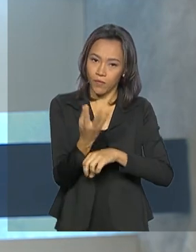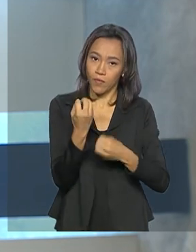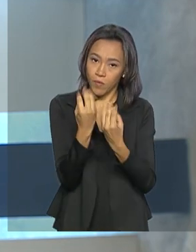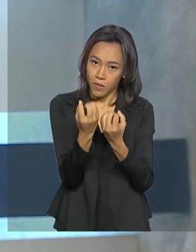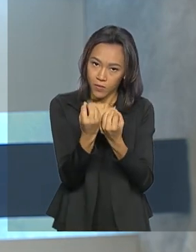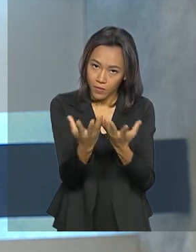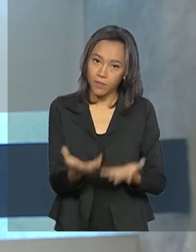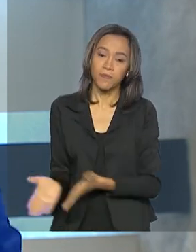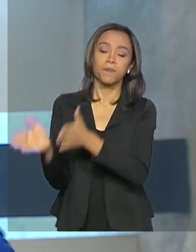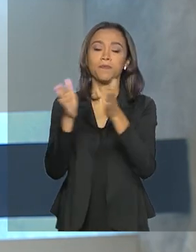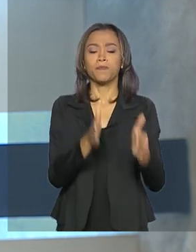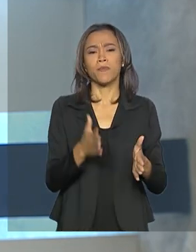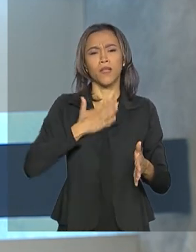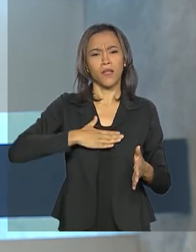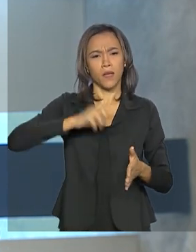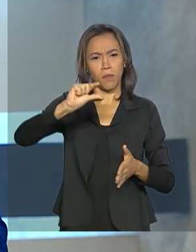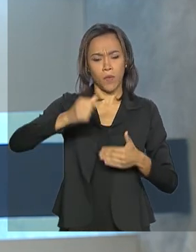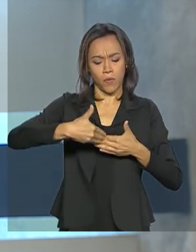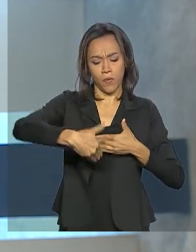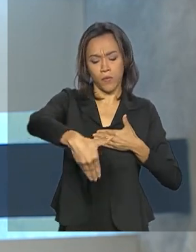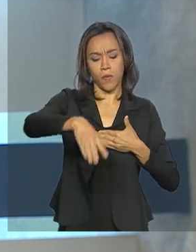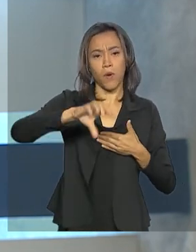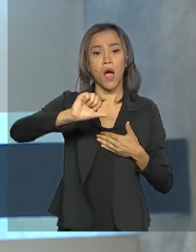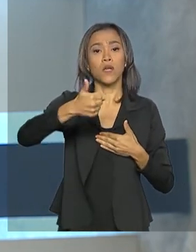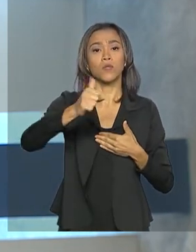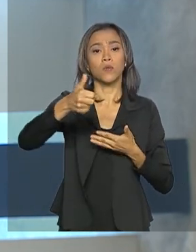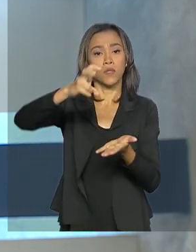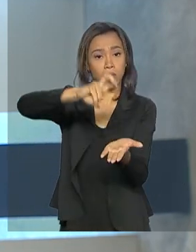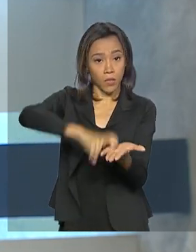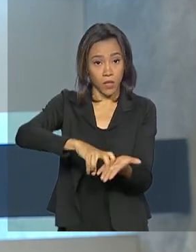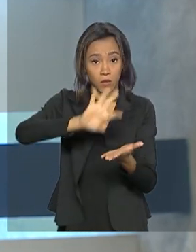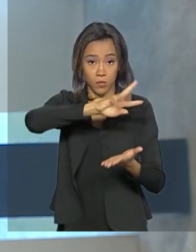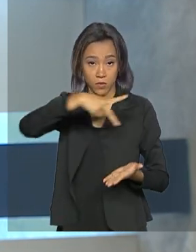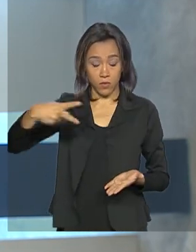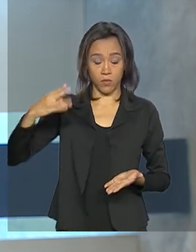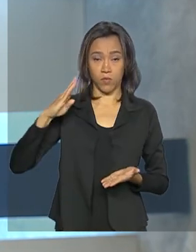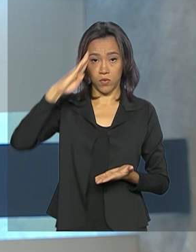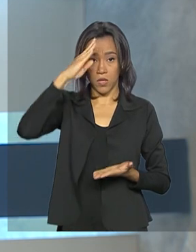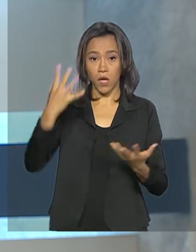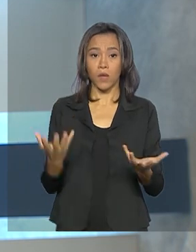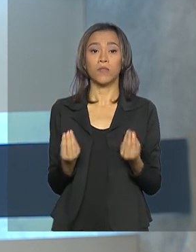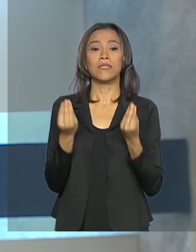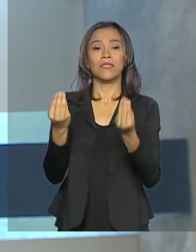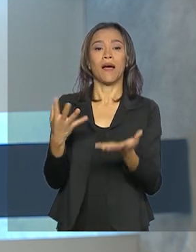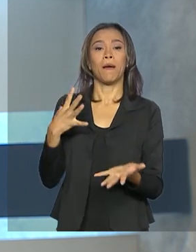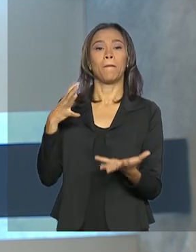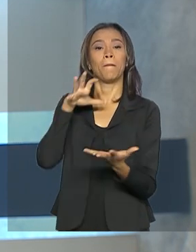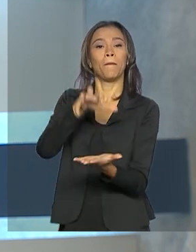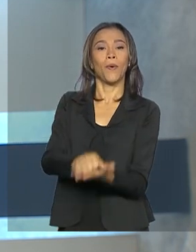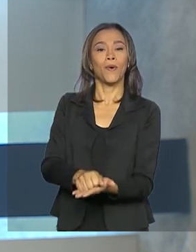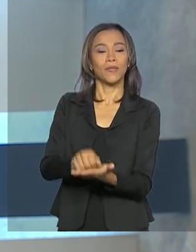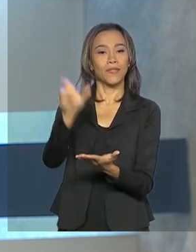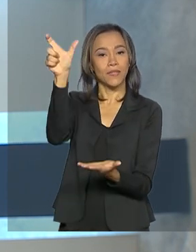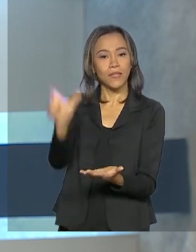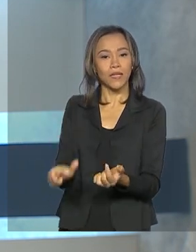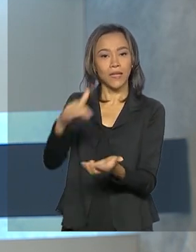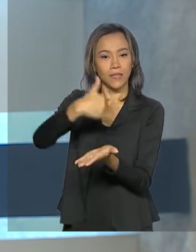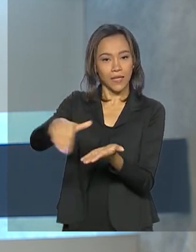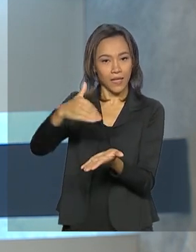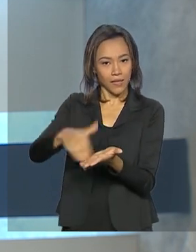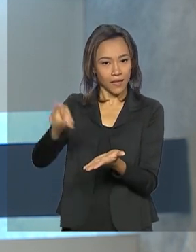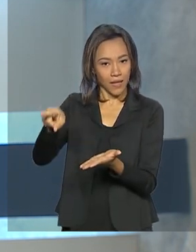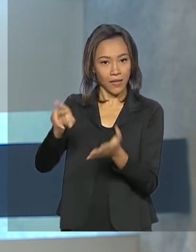E daqui a pouco, às 11 horas da manhã, o presidente Jair Bolsonaro dá posse à secretária especial da Cultura do Ministério do Turismo,